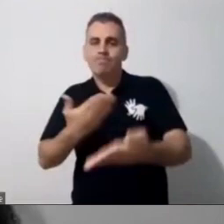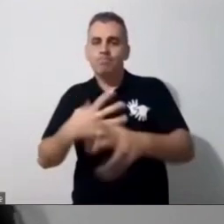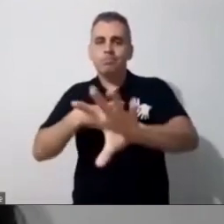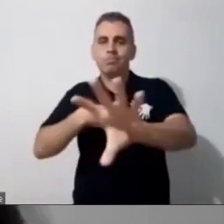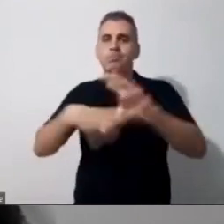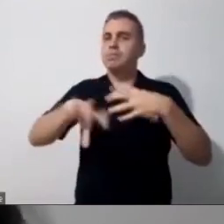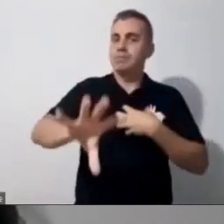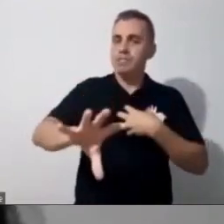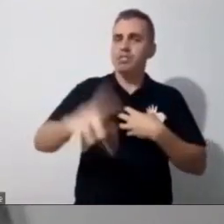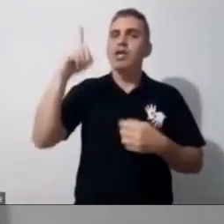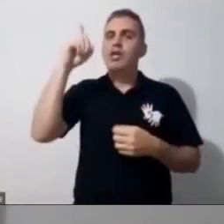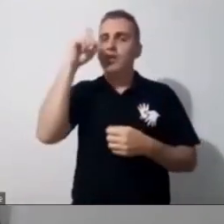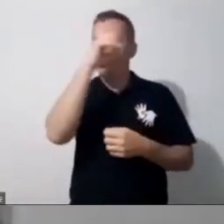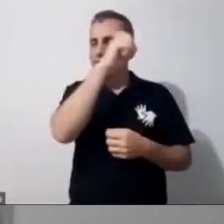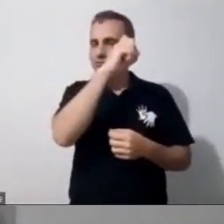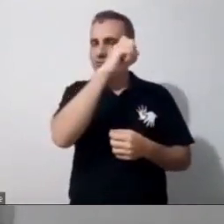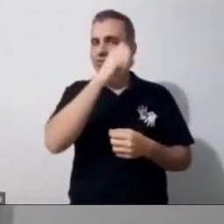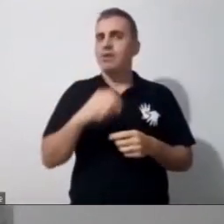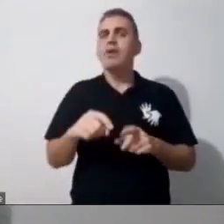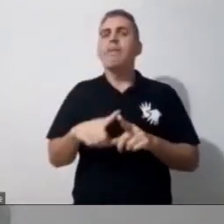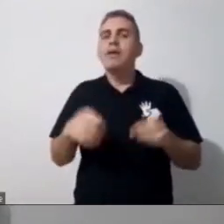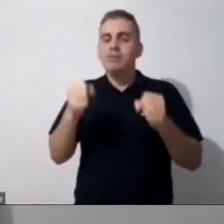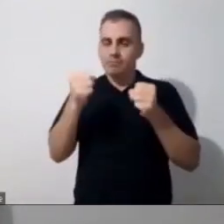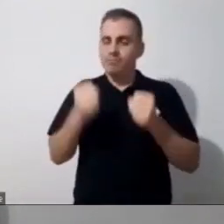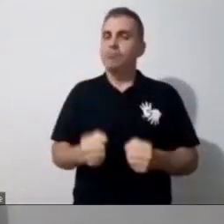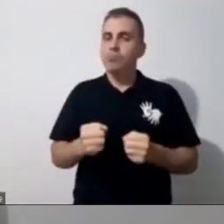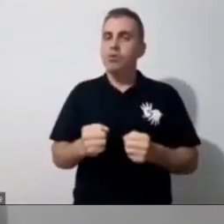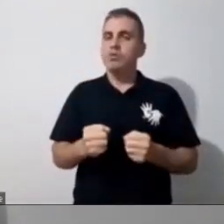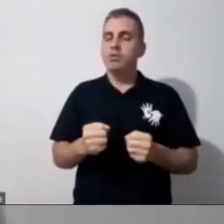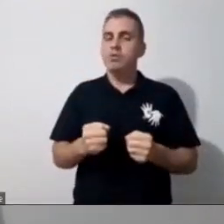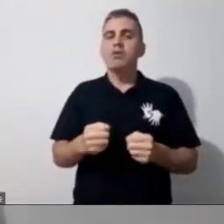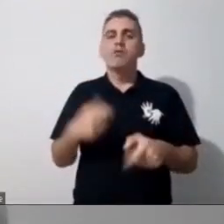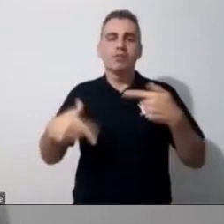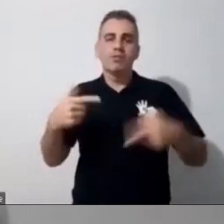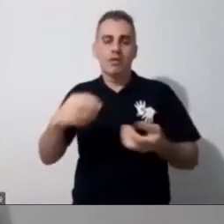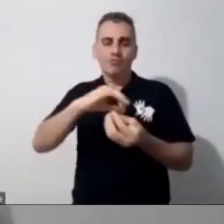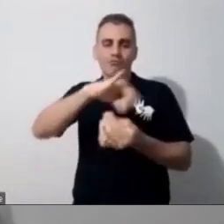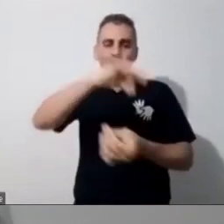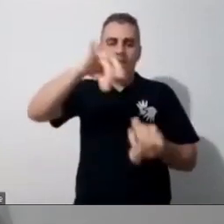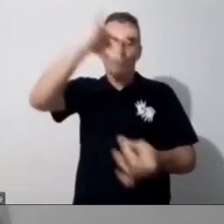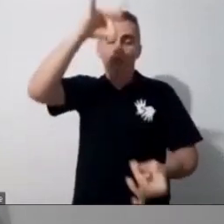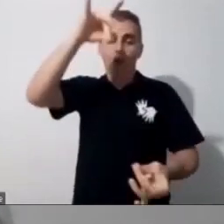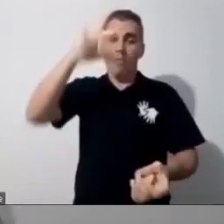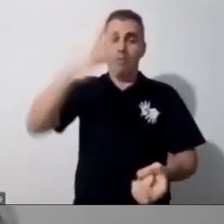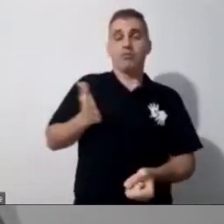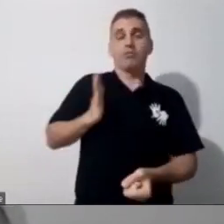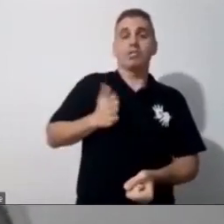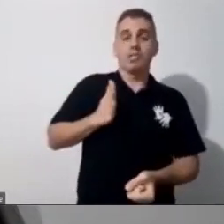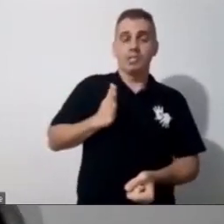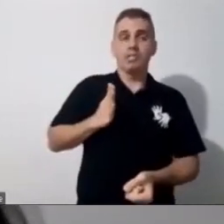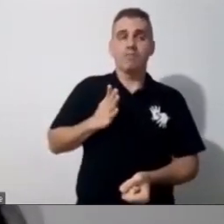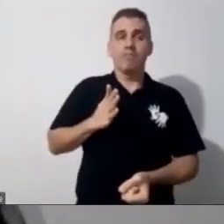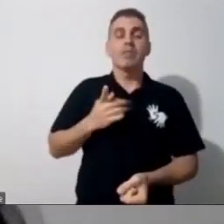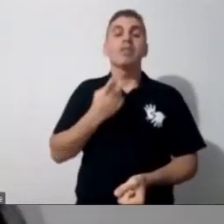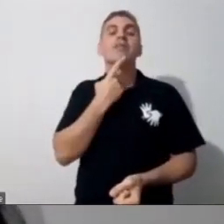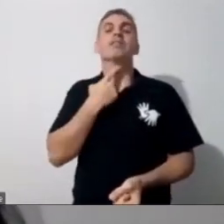não é impossível quando tu trabalha aqui com a alma e com o coração, quando tu tem a boa vontade de aceitar